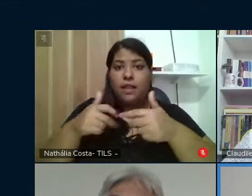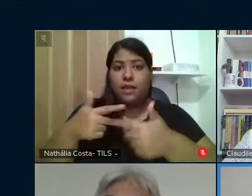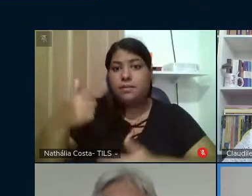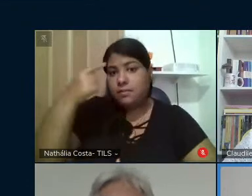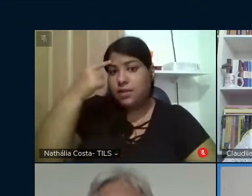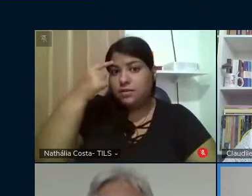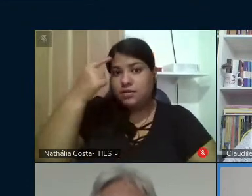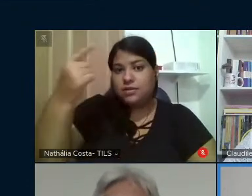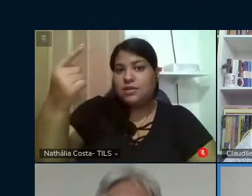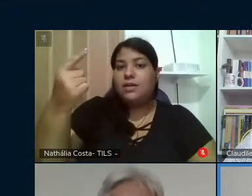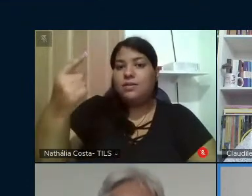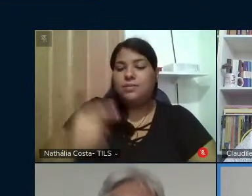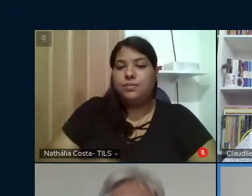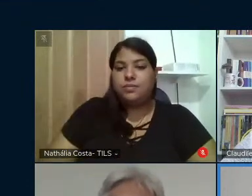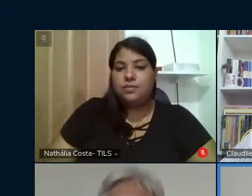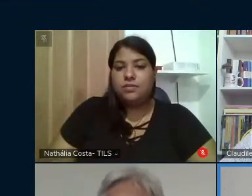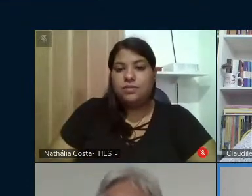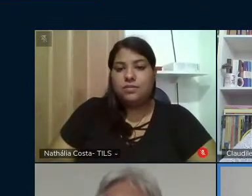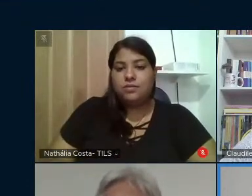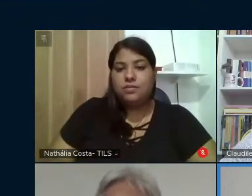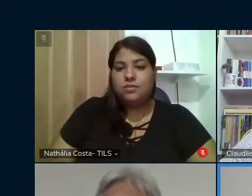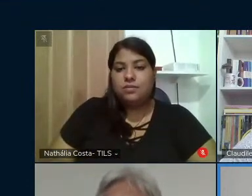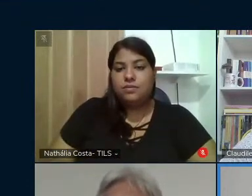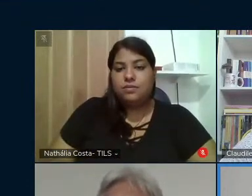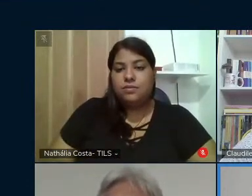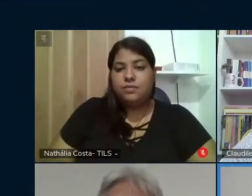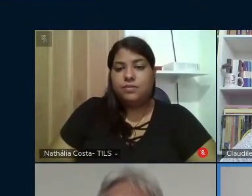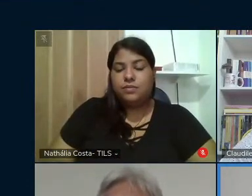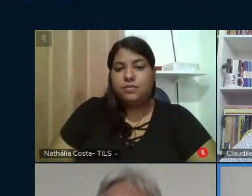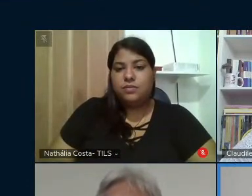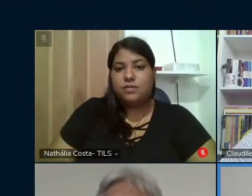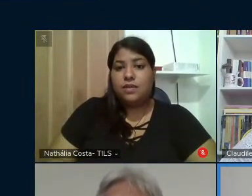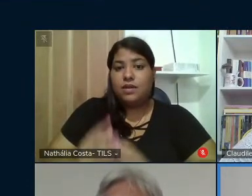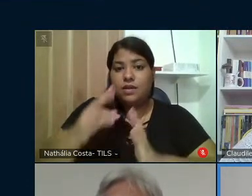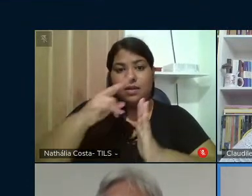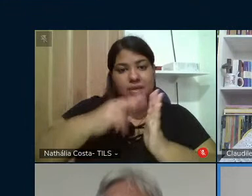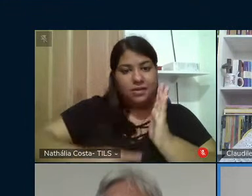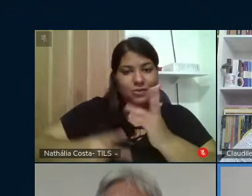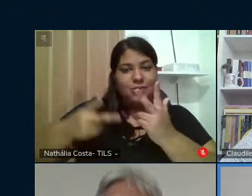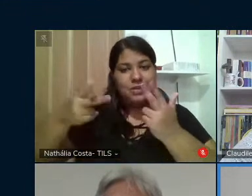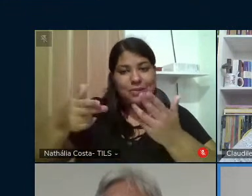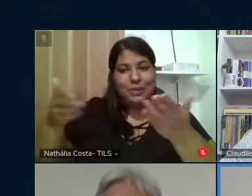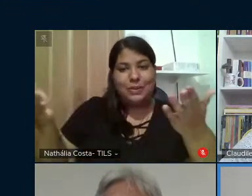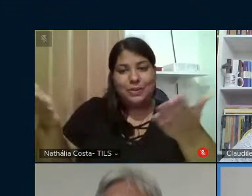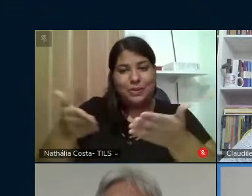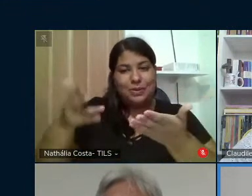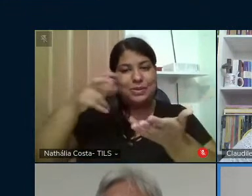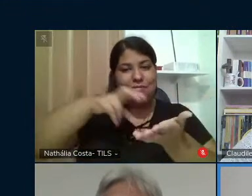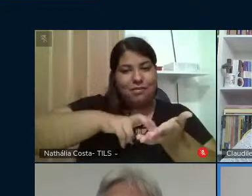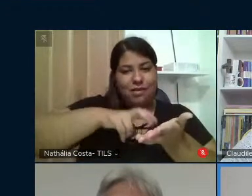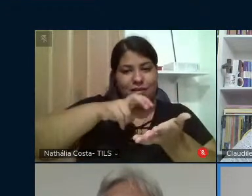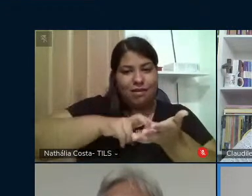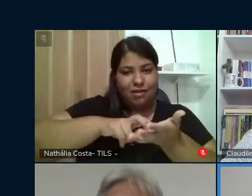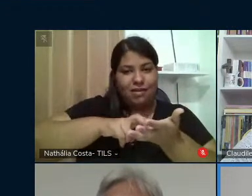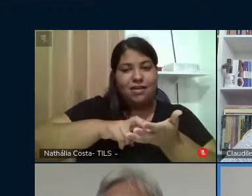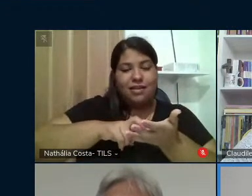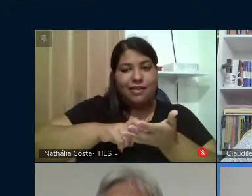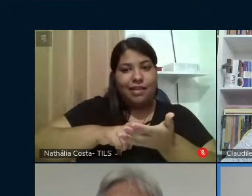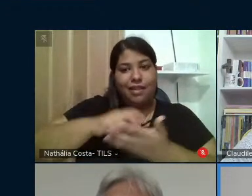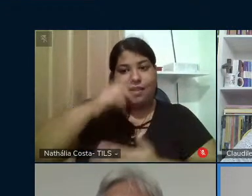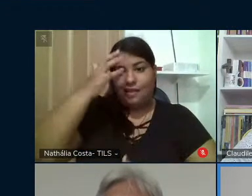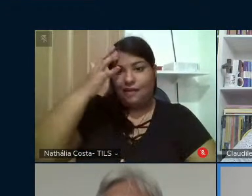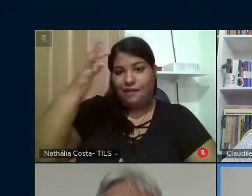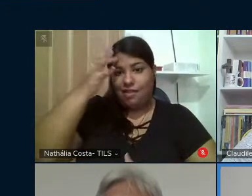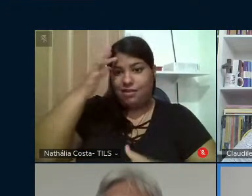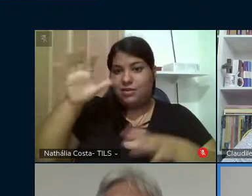pensado traduzindo-se como leituras como essa que tivemos nessa manhã reflexões